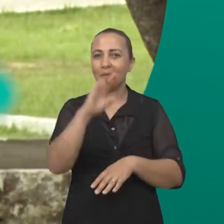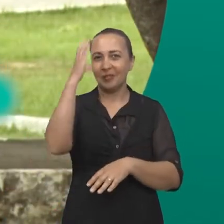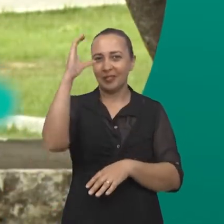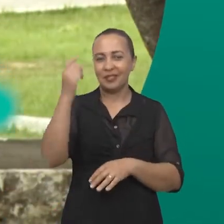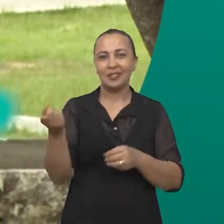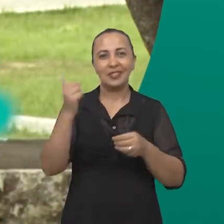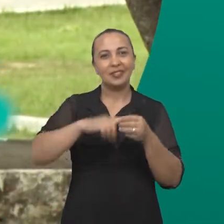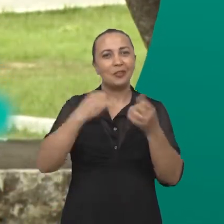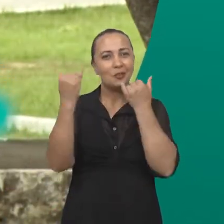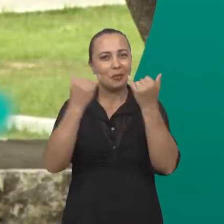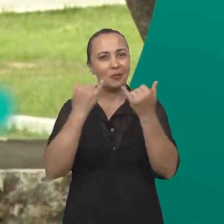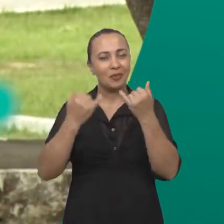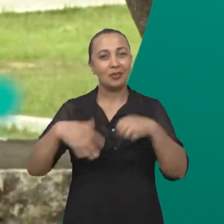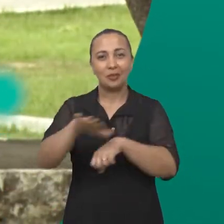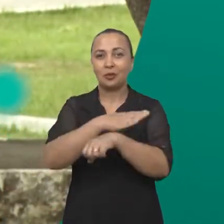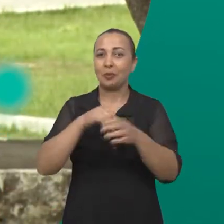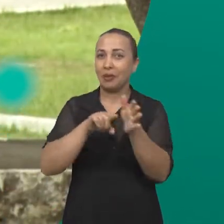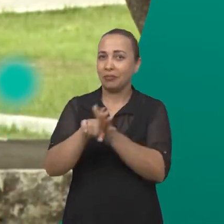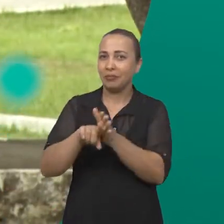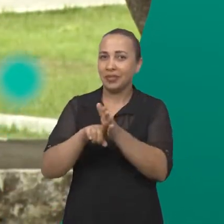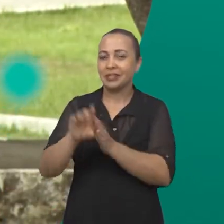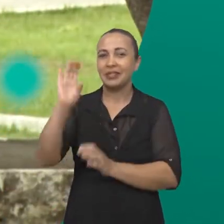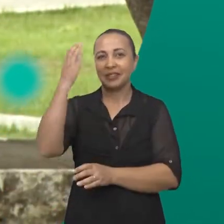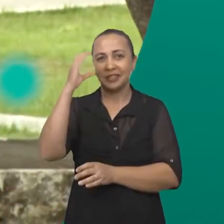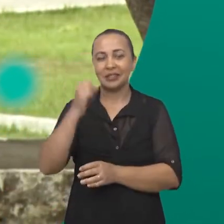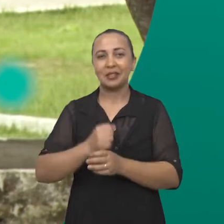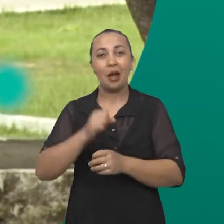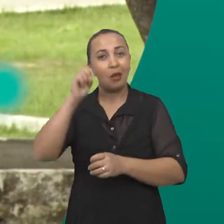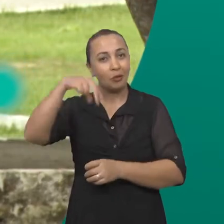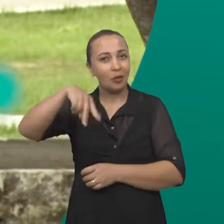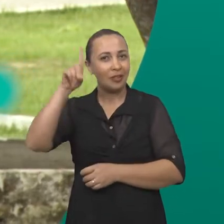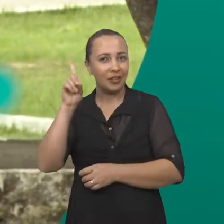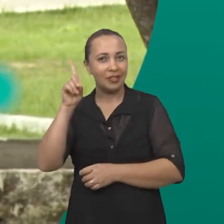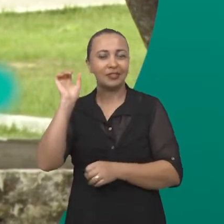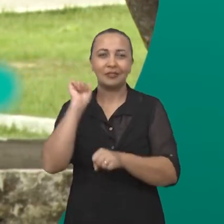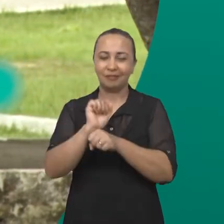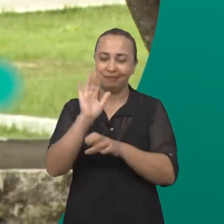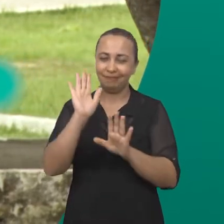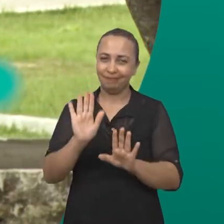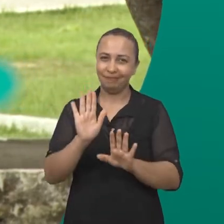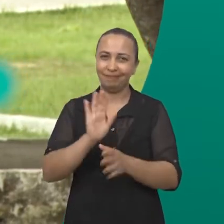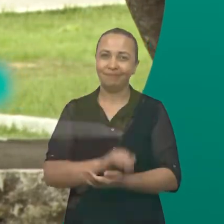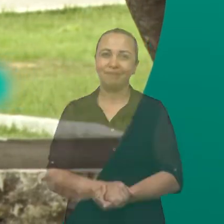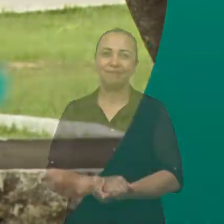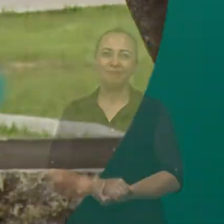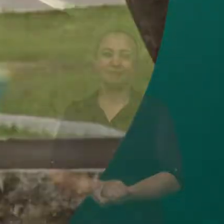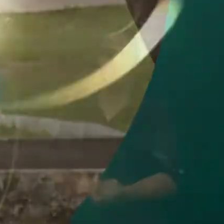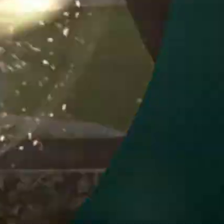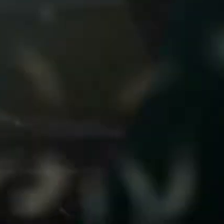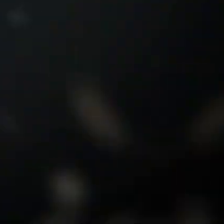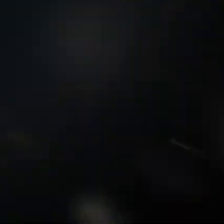Univerciência trazendo informações a respeito das pesquisas científicas no Nordeste. Até já!